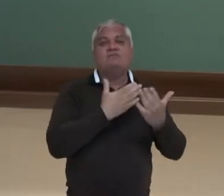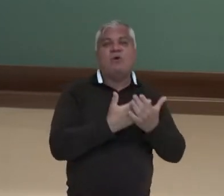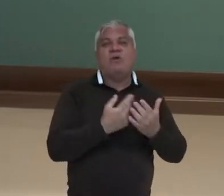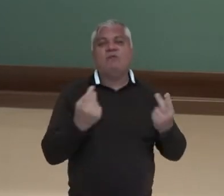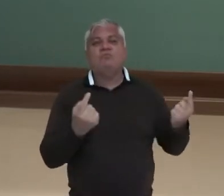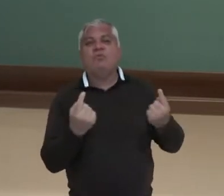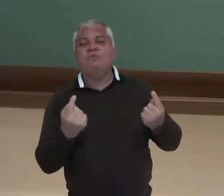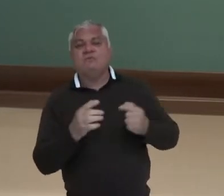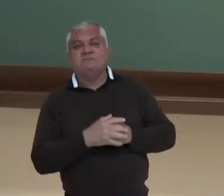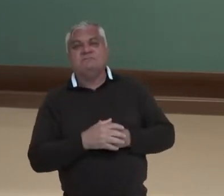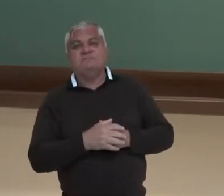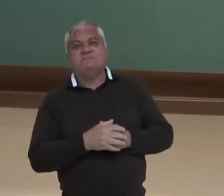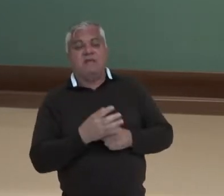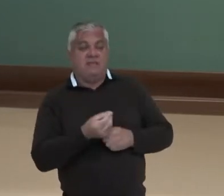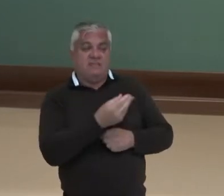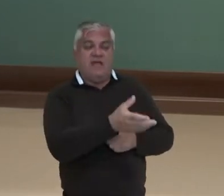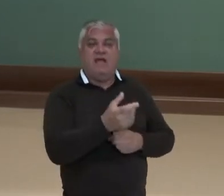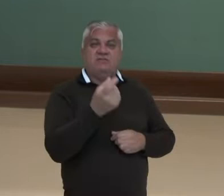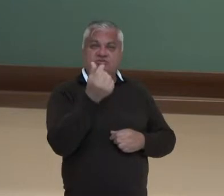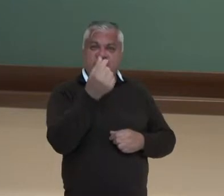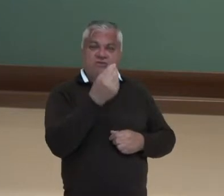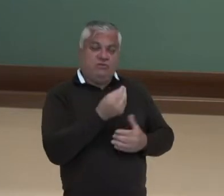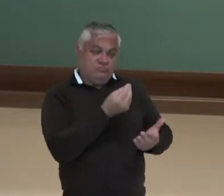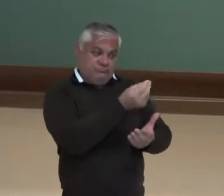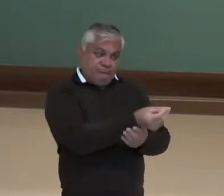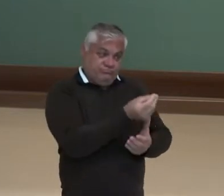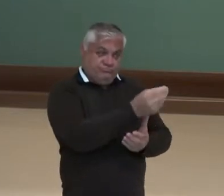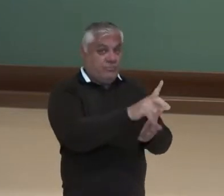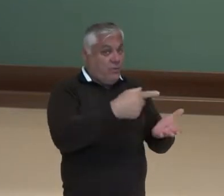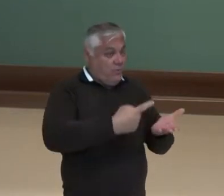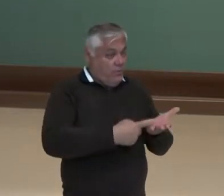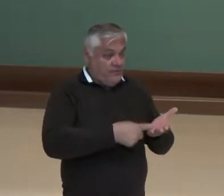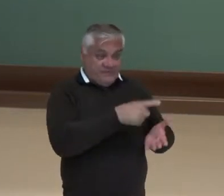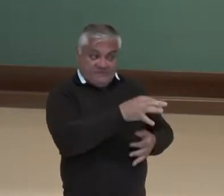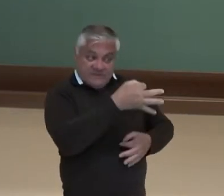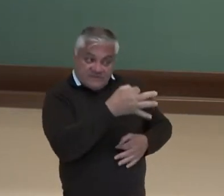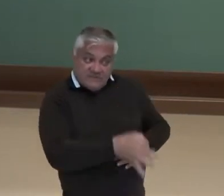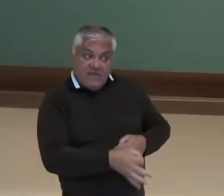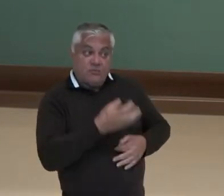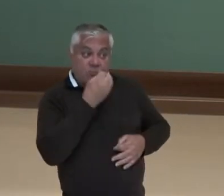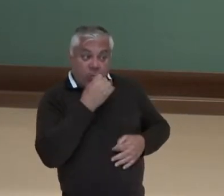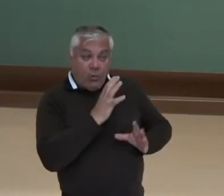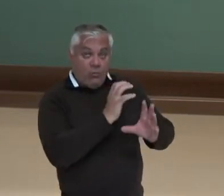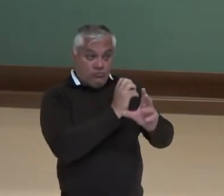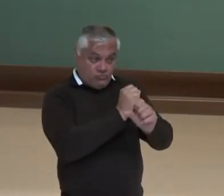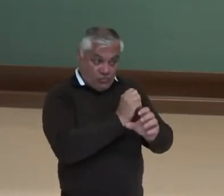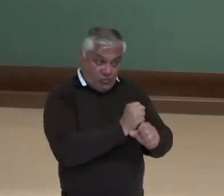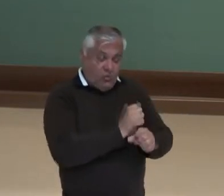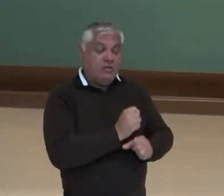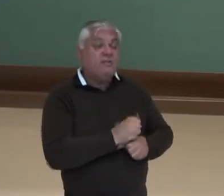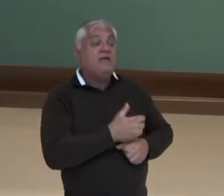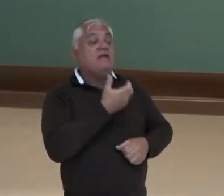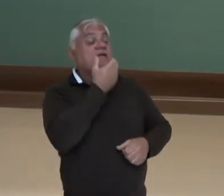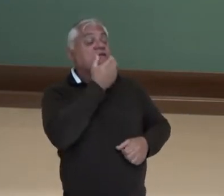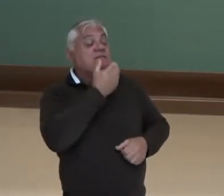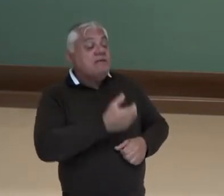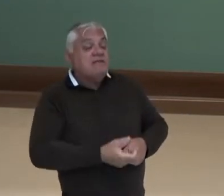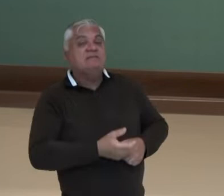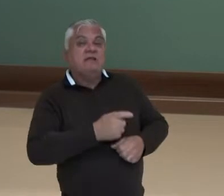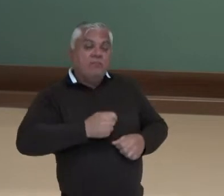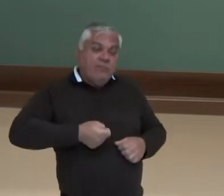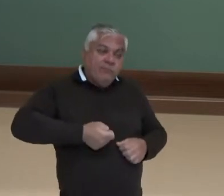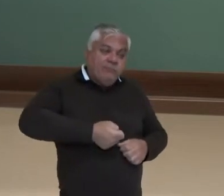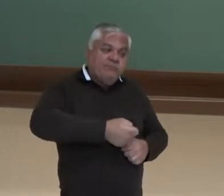dão mesada ou combinam, ó, se você fizer tudo certinho, tiver boas notas, no final do ano você vai ter ali